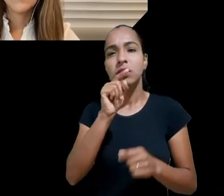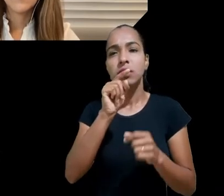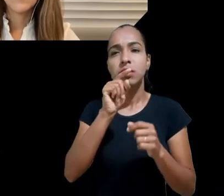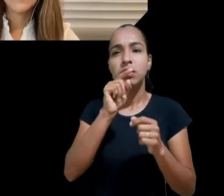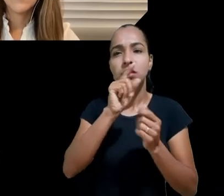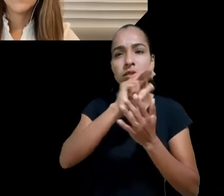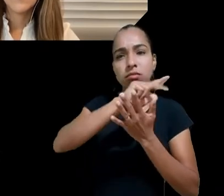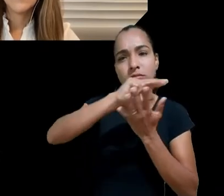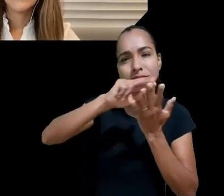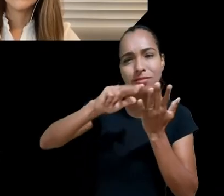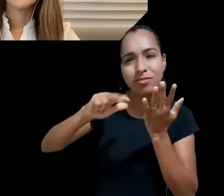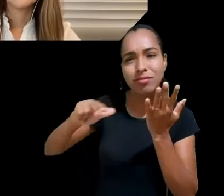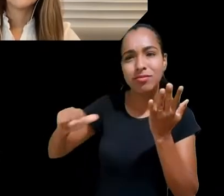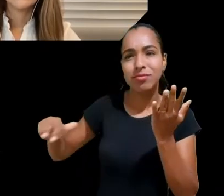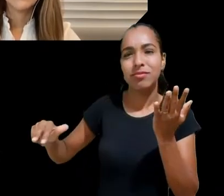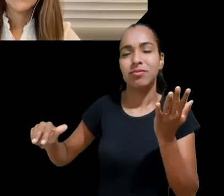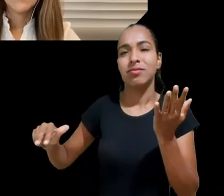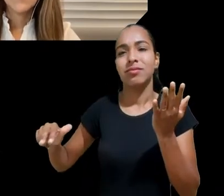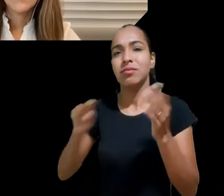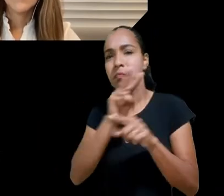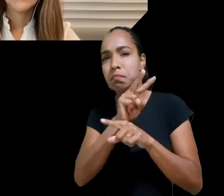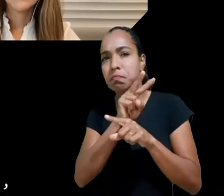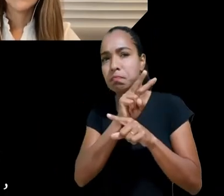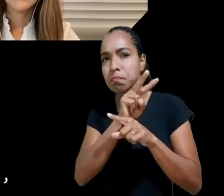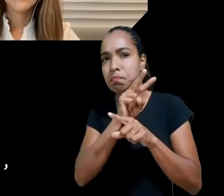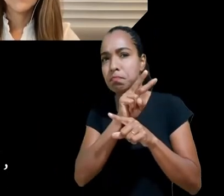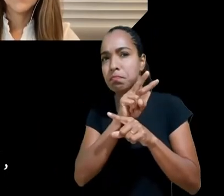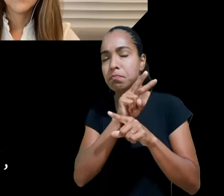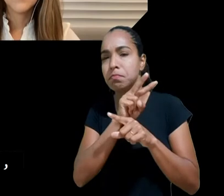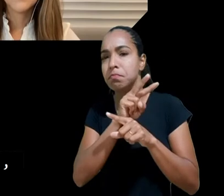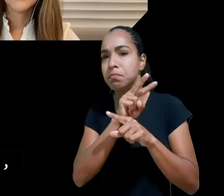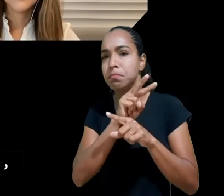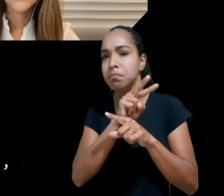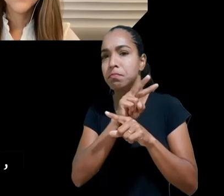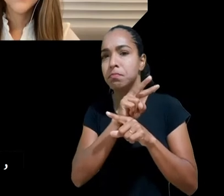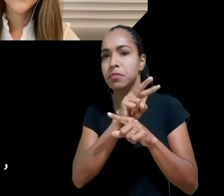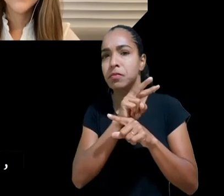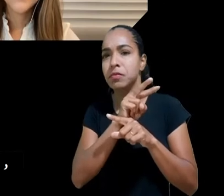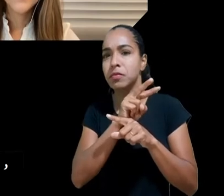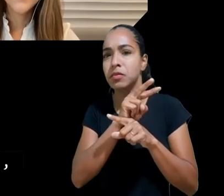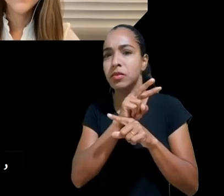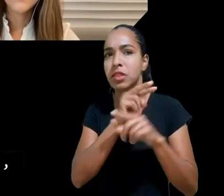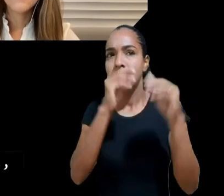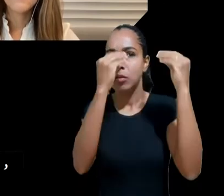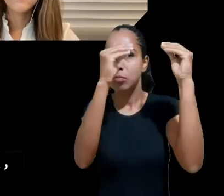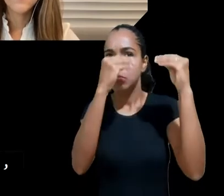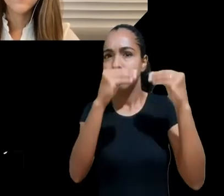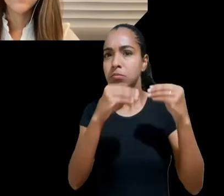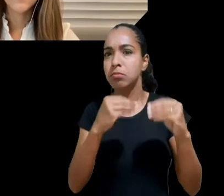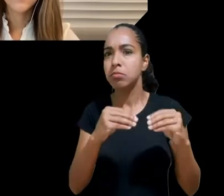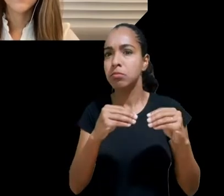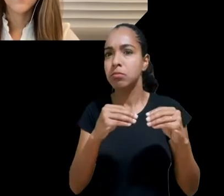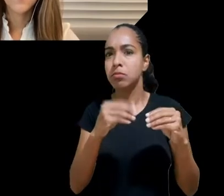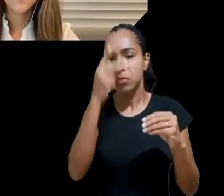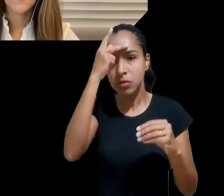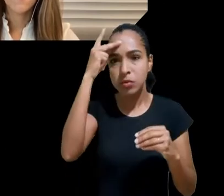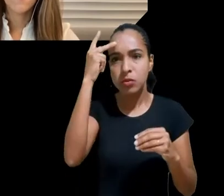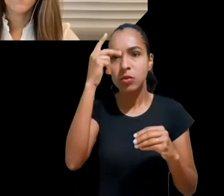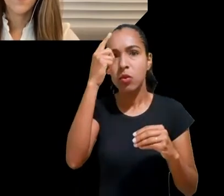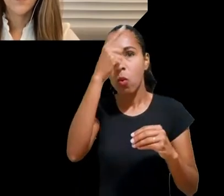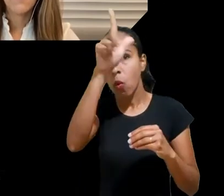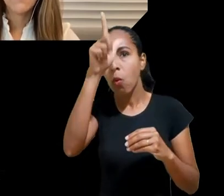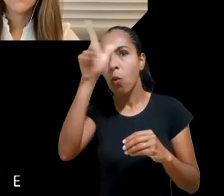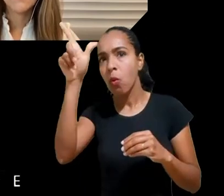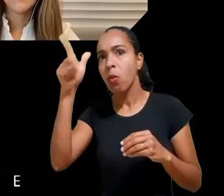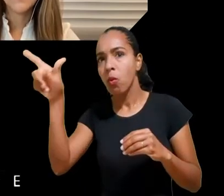vigilância em relação ao conteúdo gerado por terceiros e especificamente aquele conteúdo que é ou